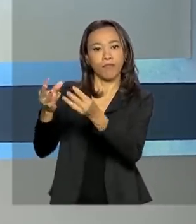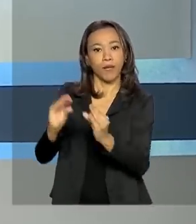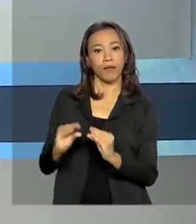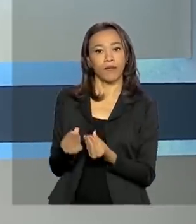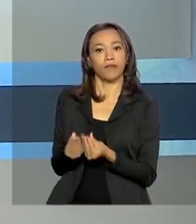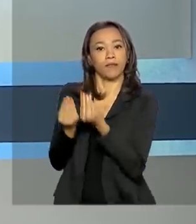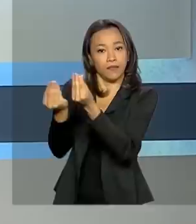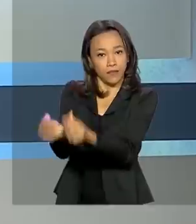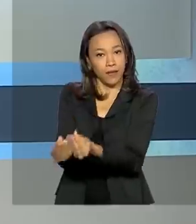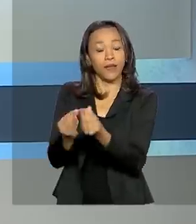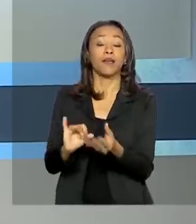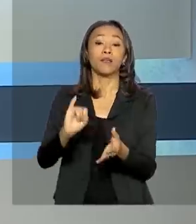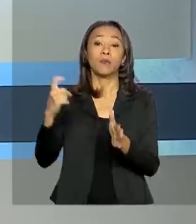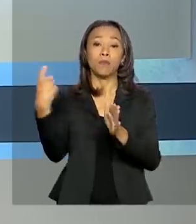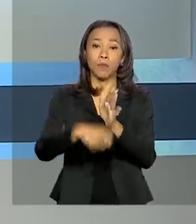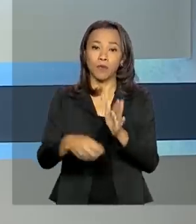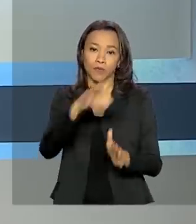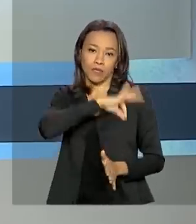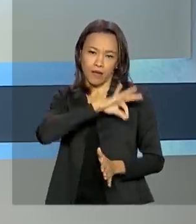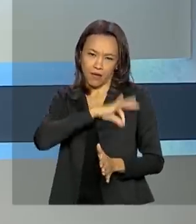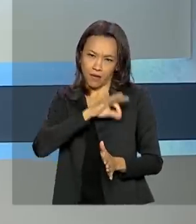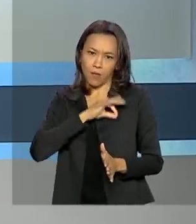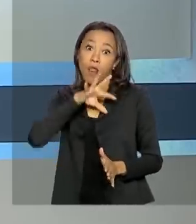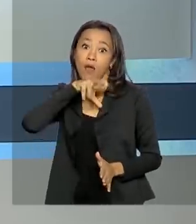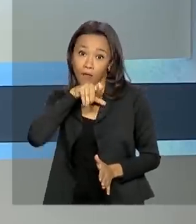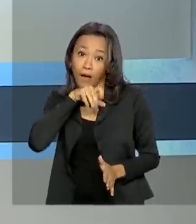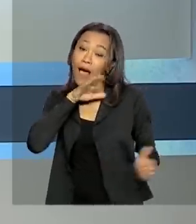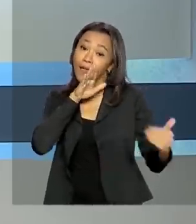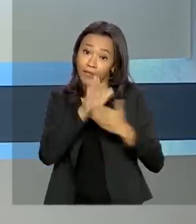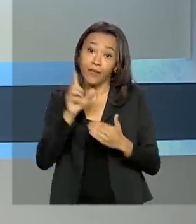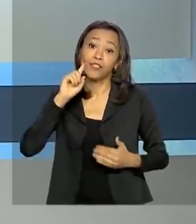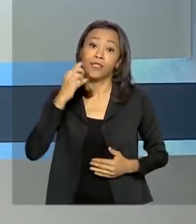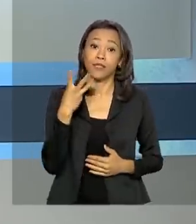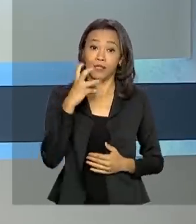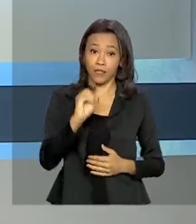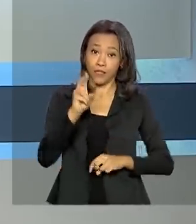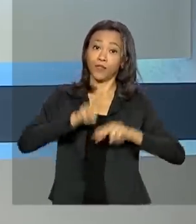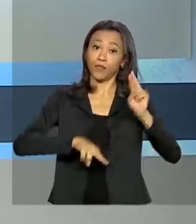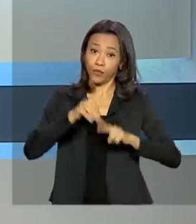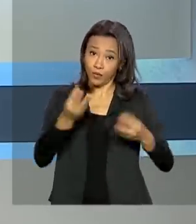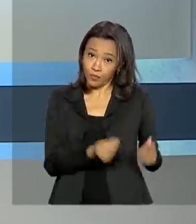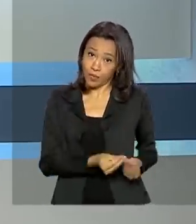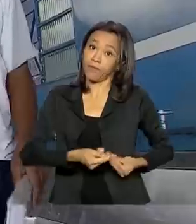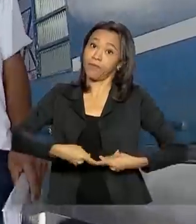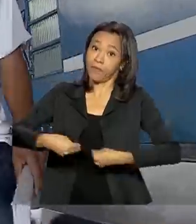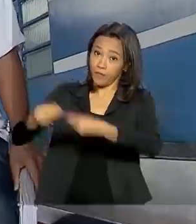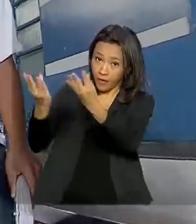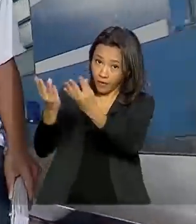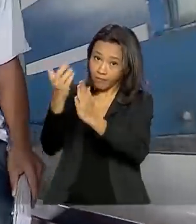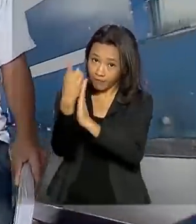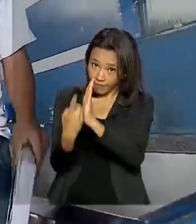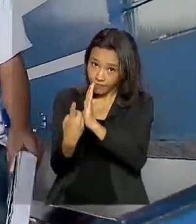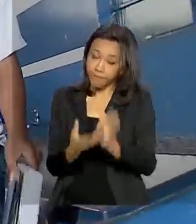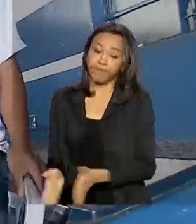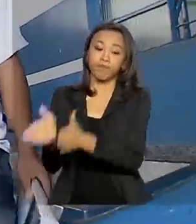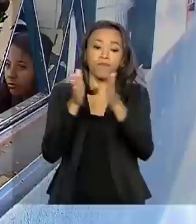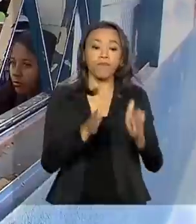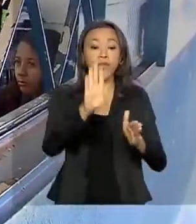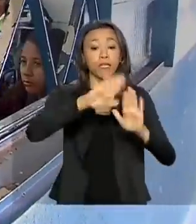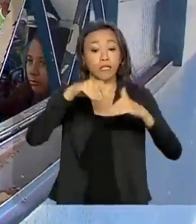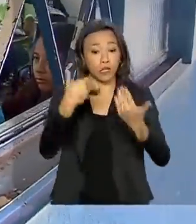imposto de renda. Os contribuintes terão agora até 30 de junho para enviar a declaração. E as escolas estão